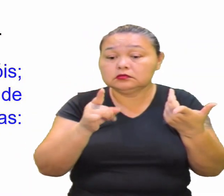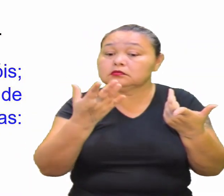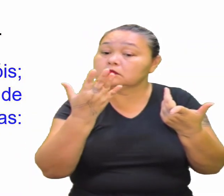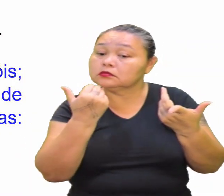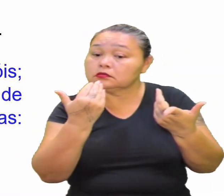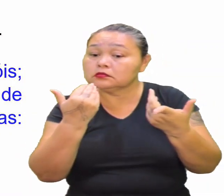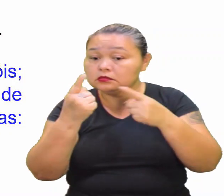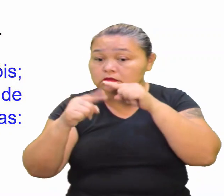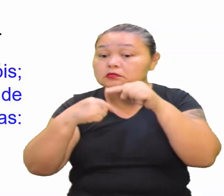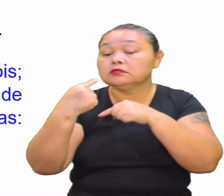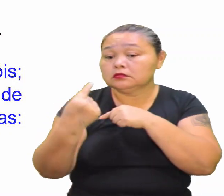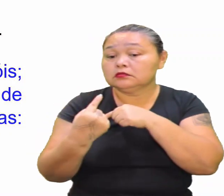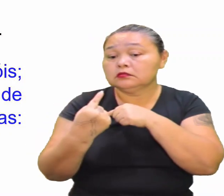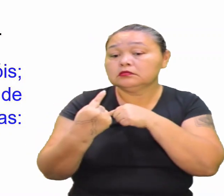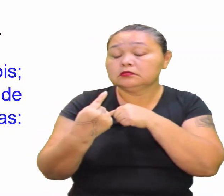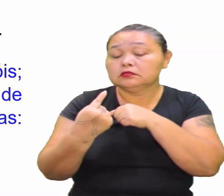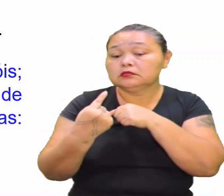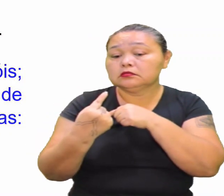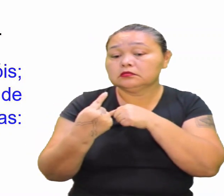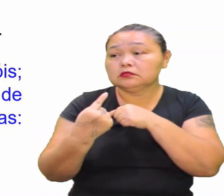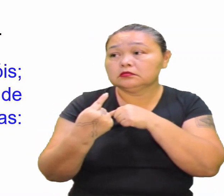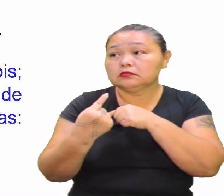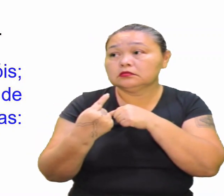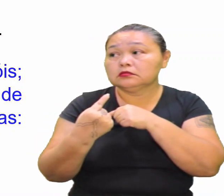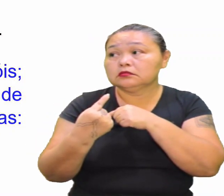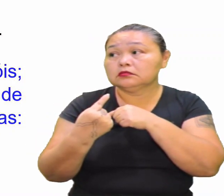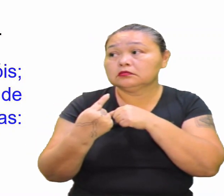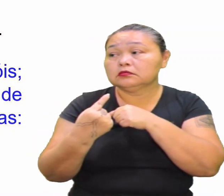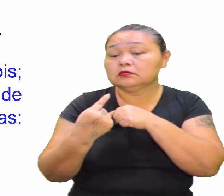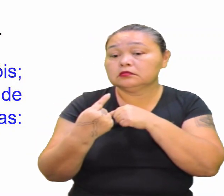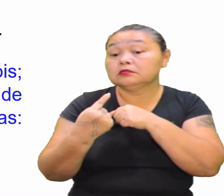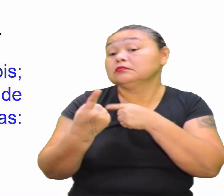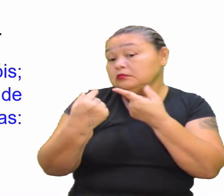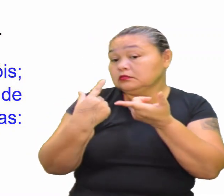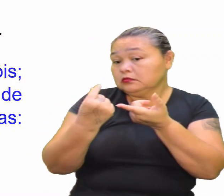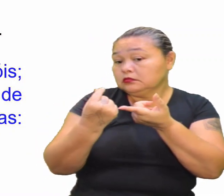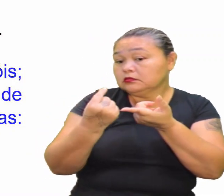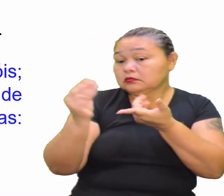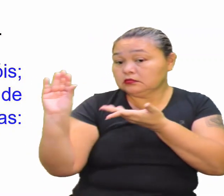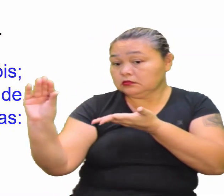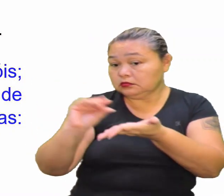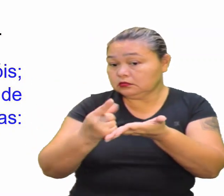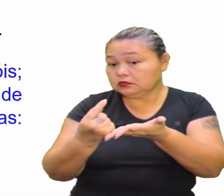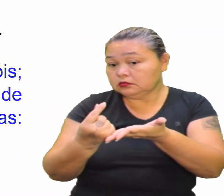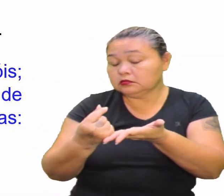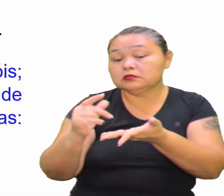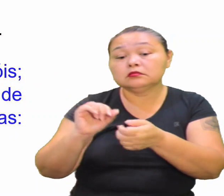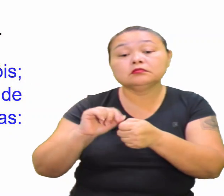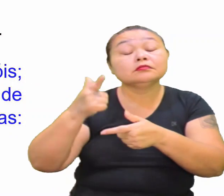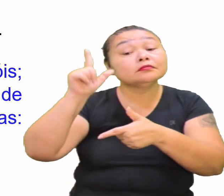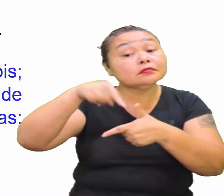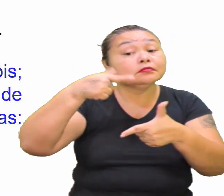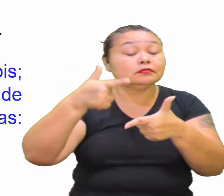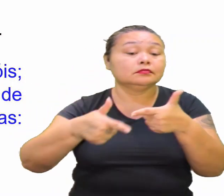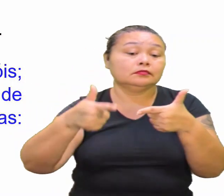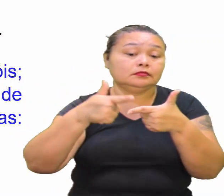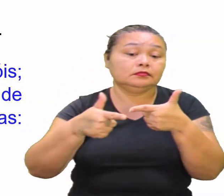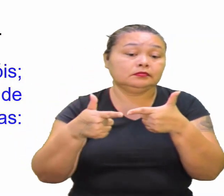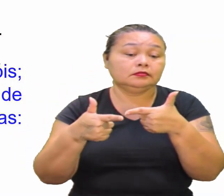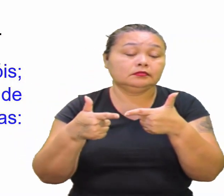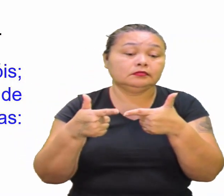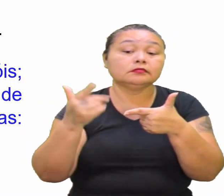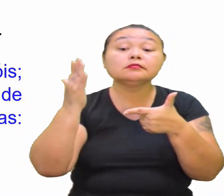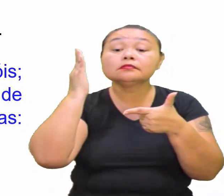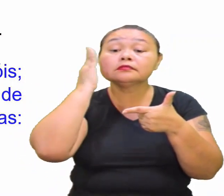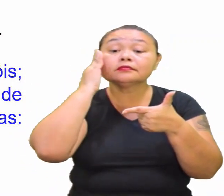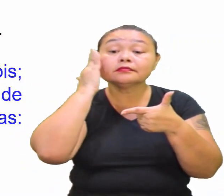Alimentar E tem a questão De Recurso financeiro Sendo investido ali O problema Galera Sabe qual